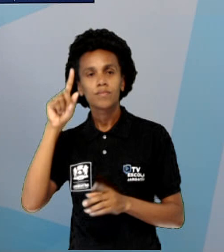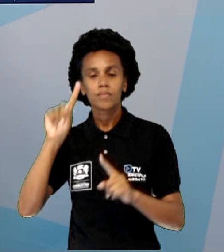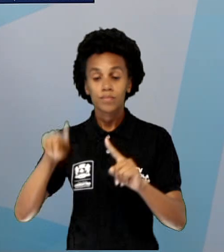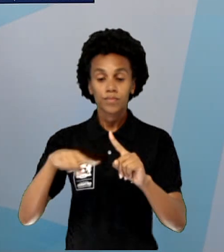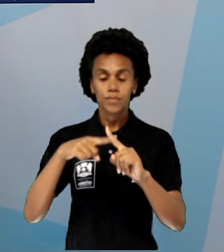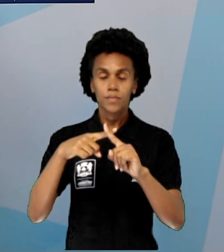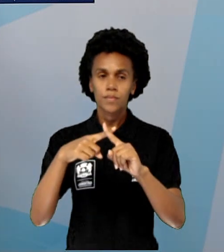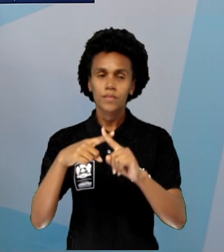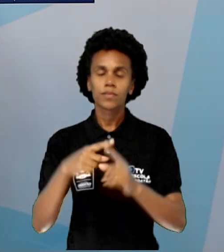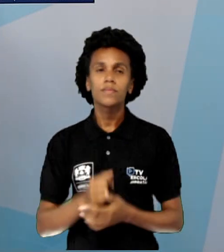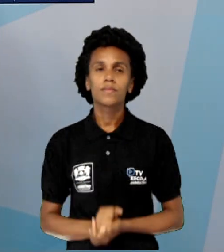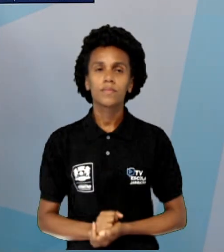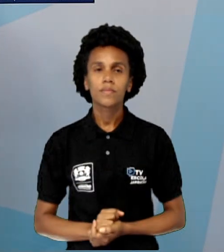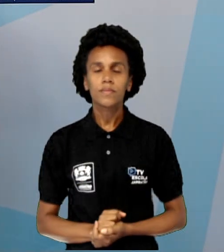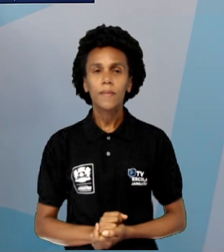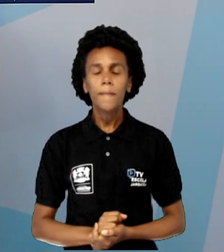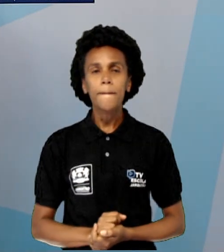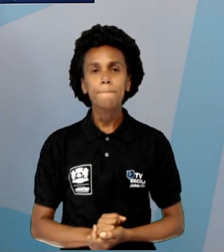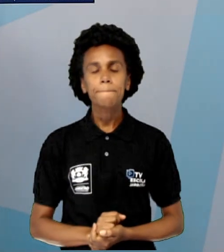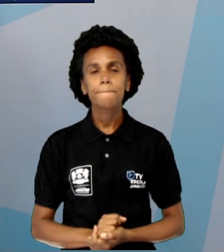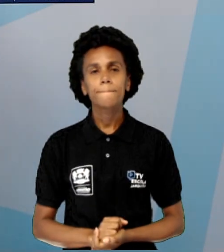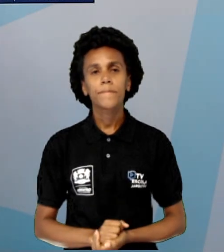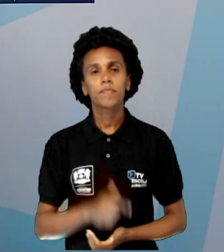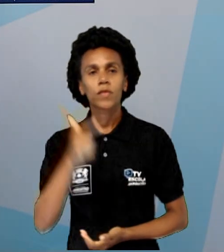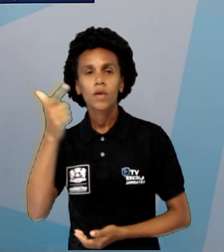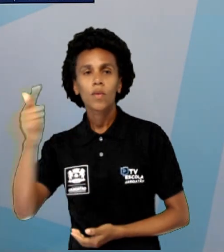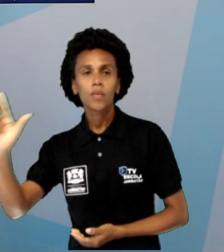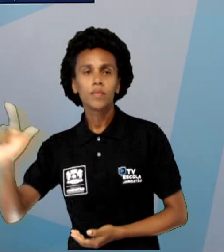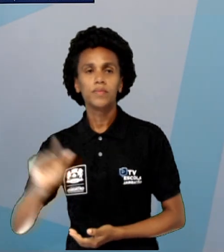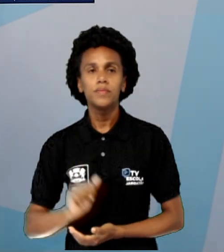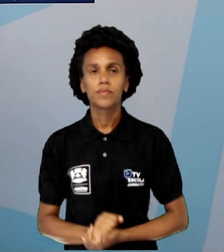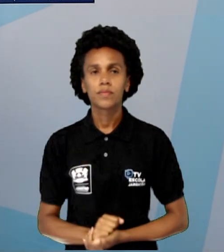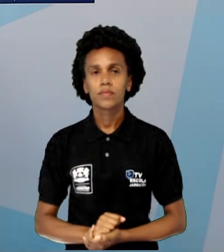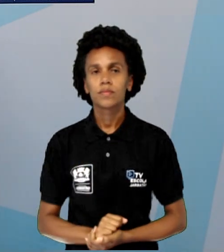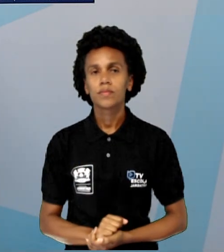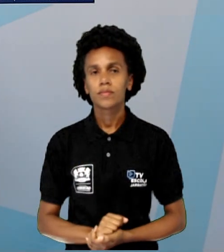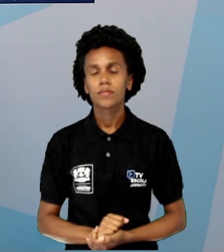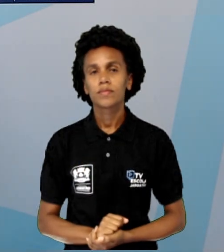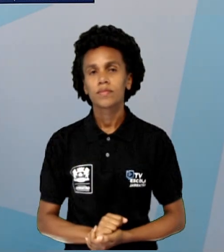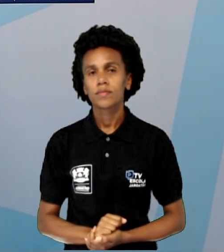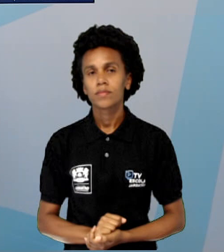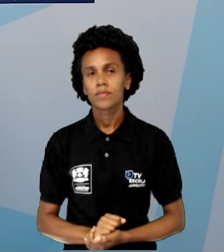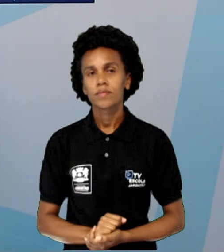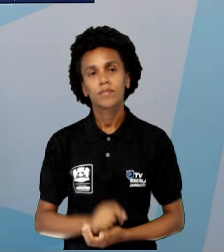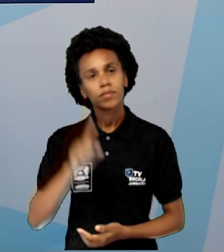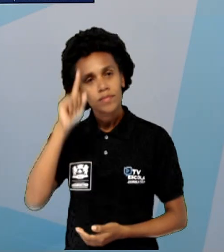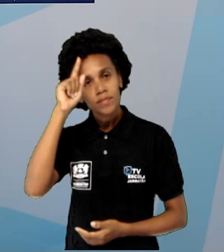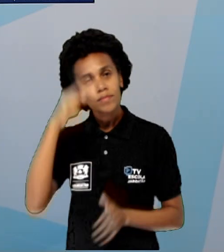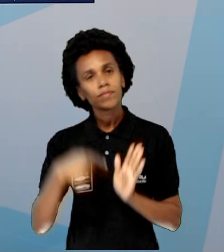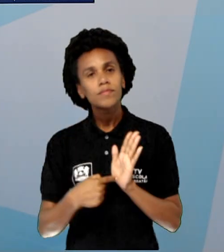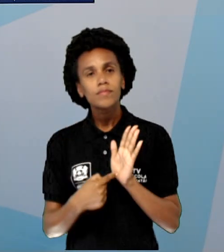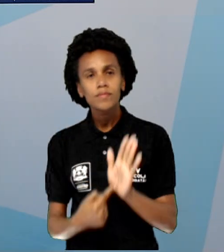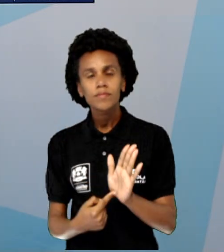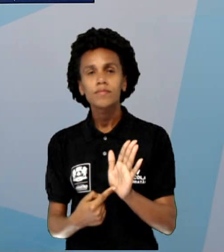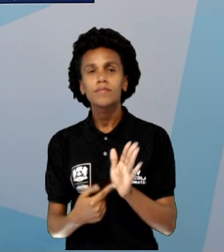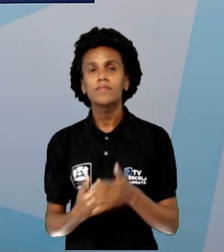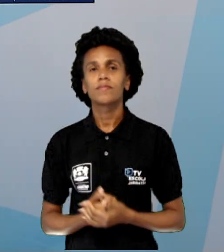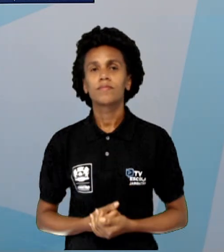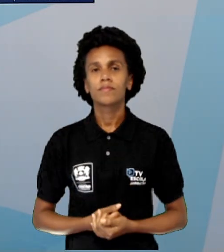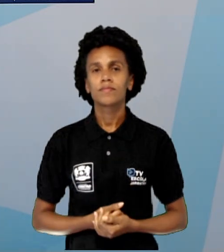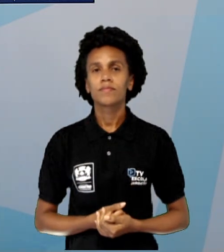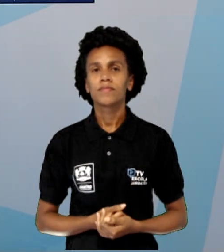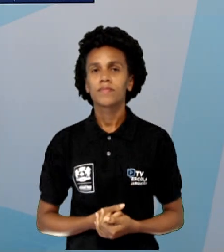tá bom? Vamos olhar uma outra. A outra ideia que eu trouxe aqui, ó, é a disposição retangular.